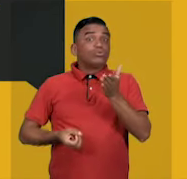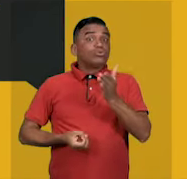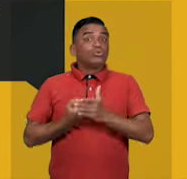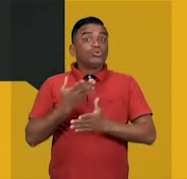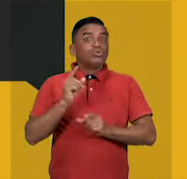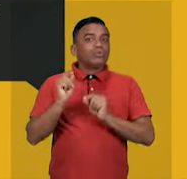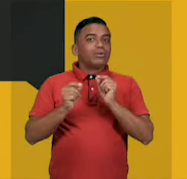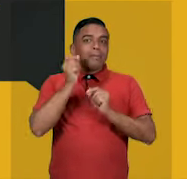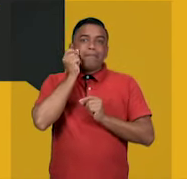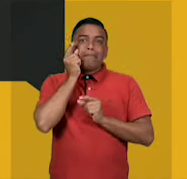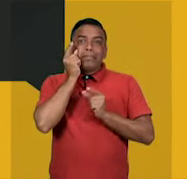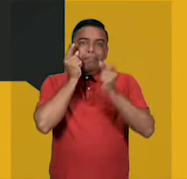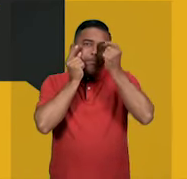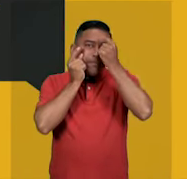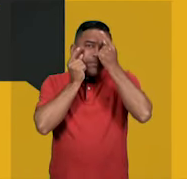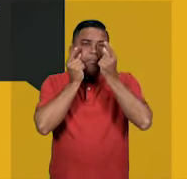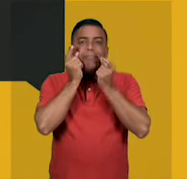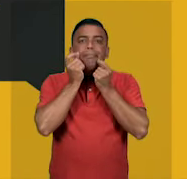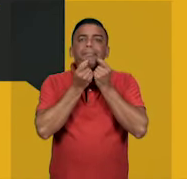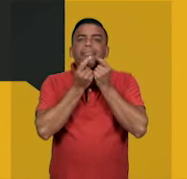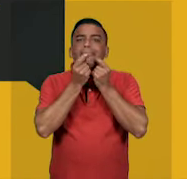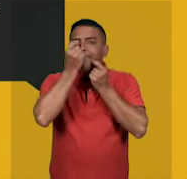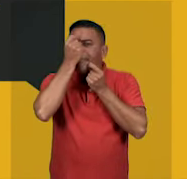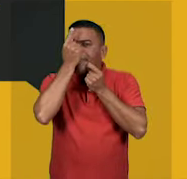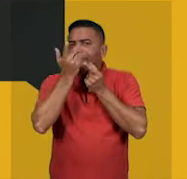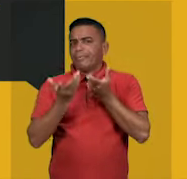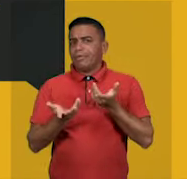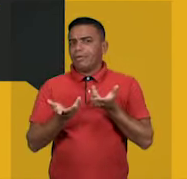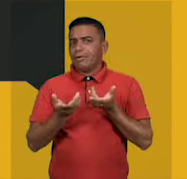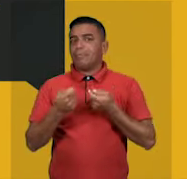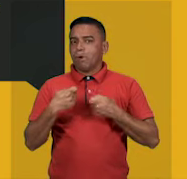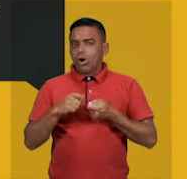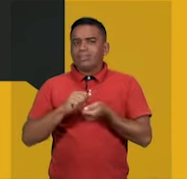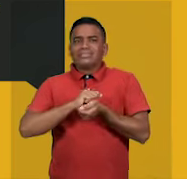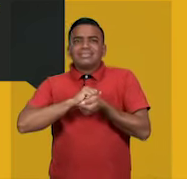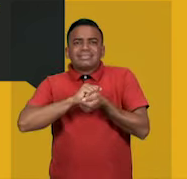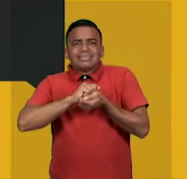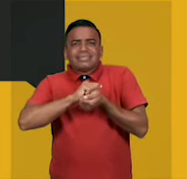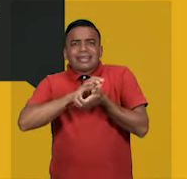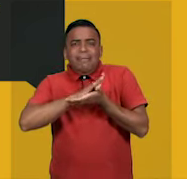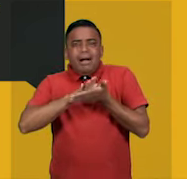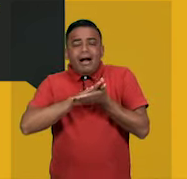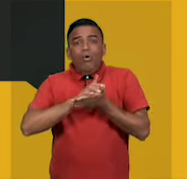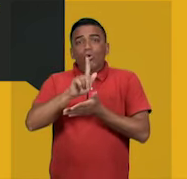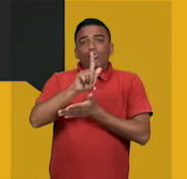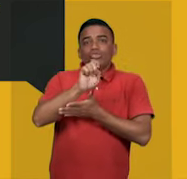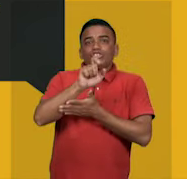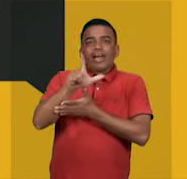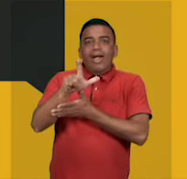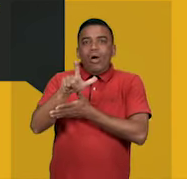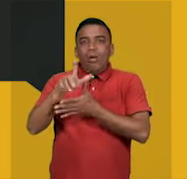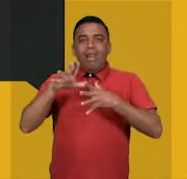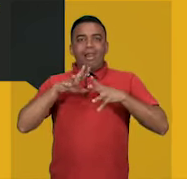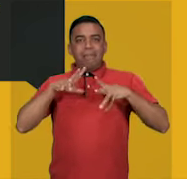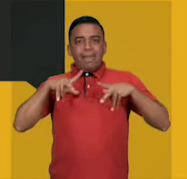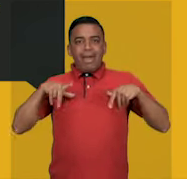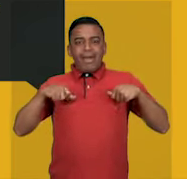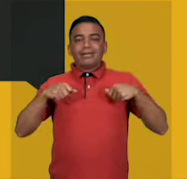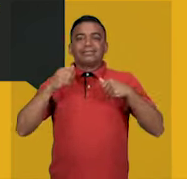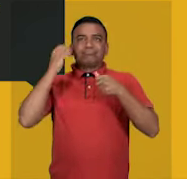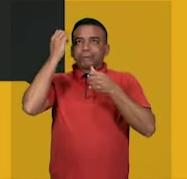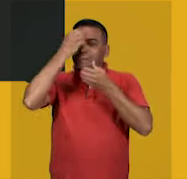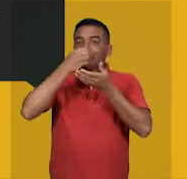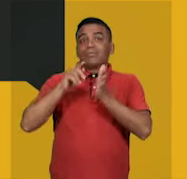surgimento da acne, as espinhas. Pode-se fazer uso de sabonete ou gel de limpeza, recomendados pelo